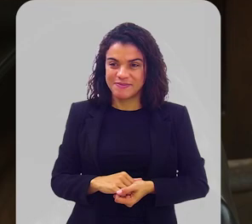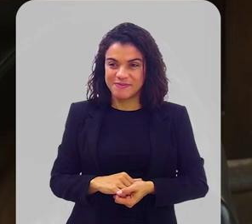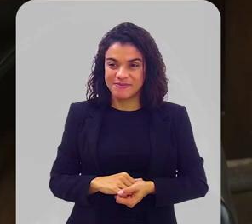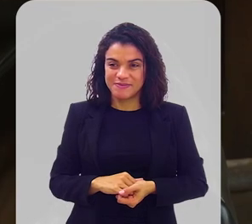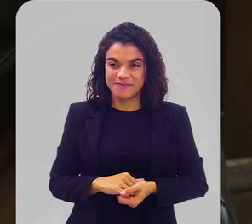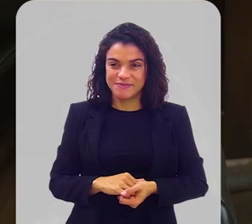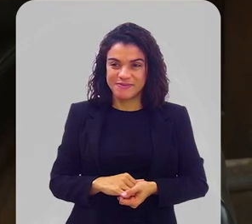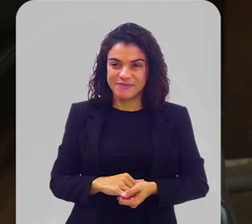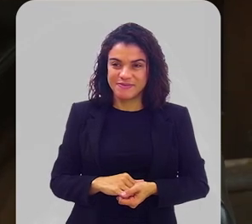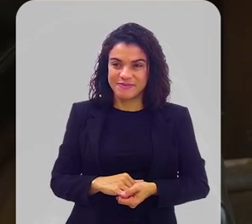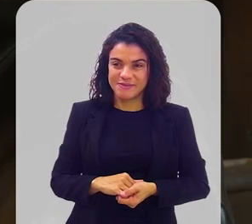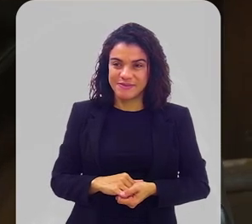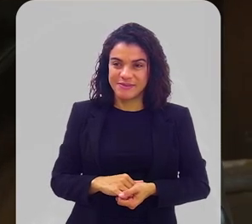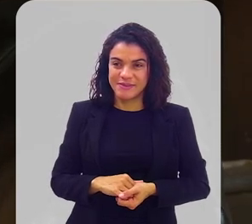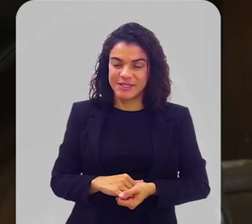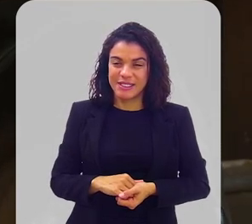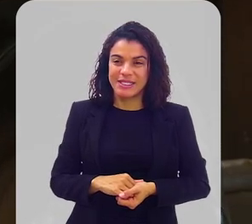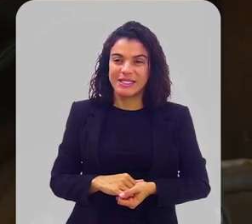coração.